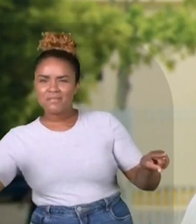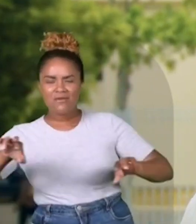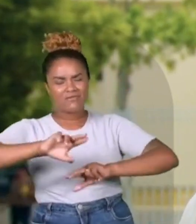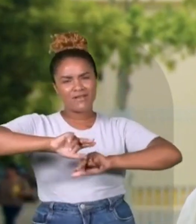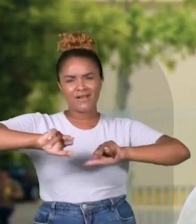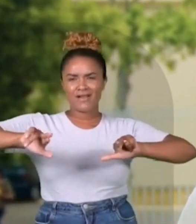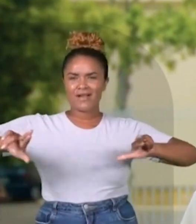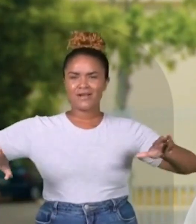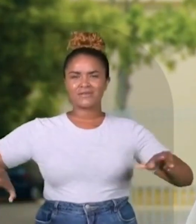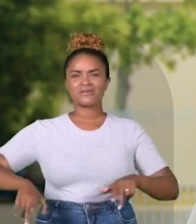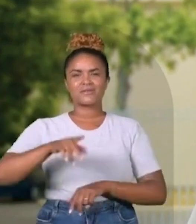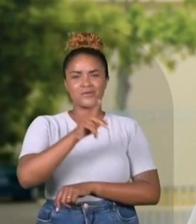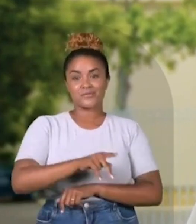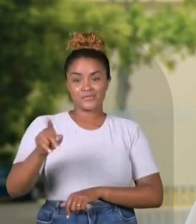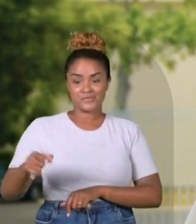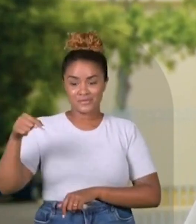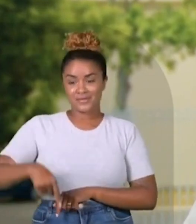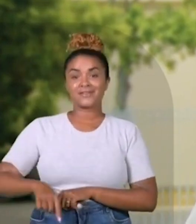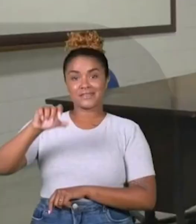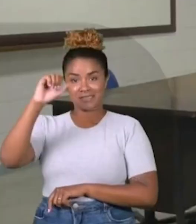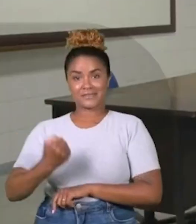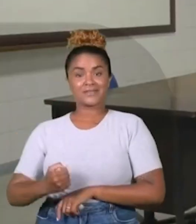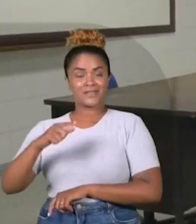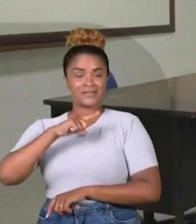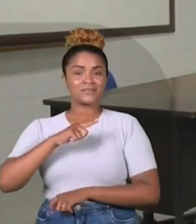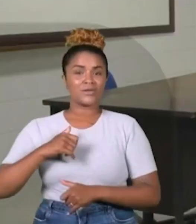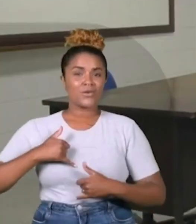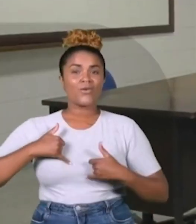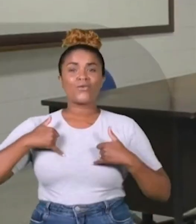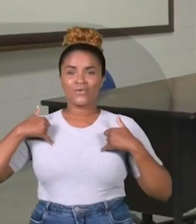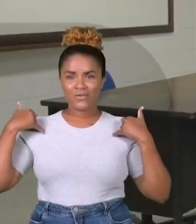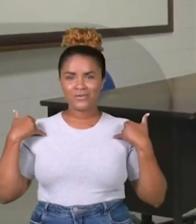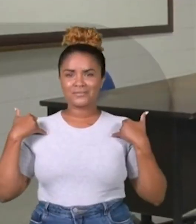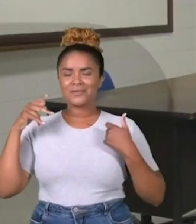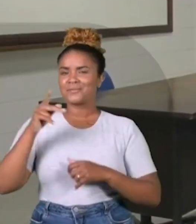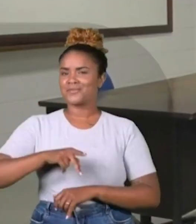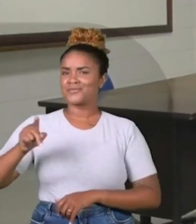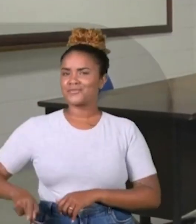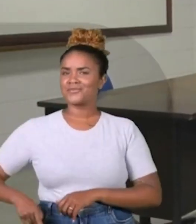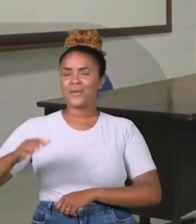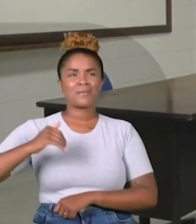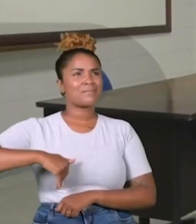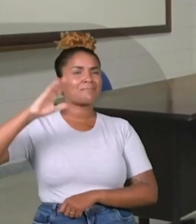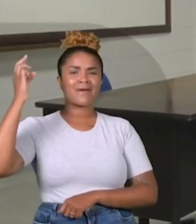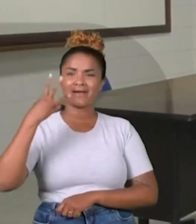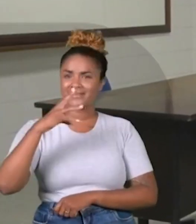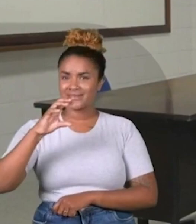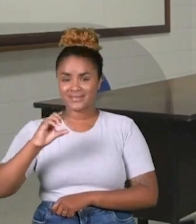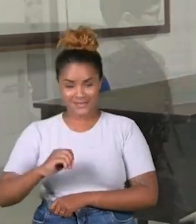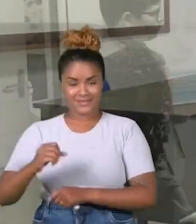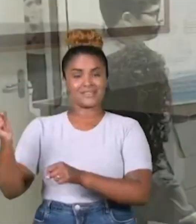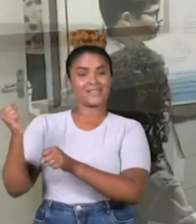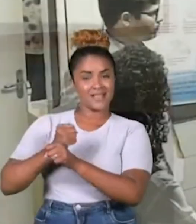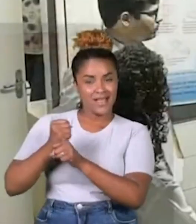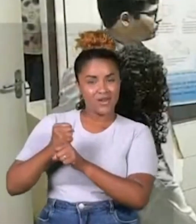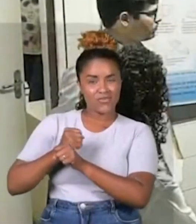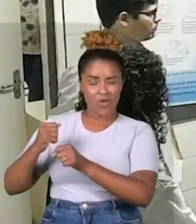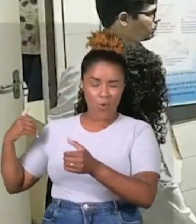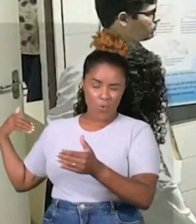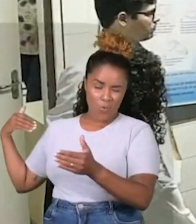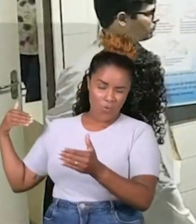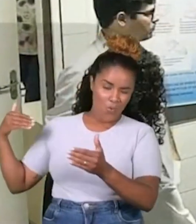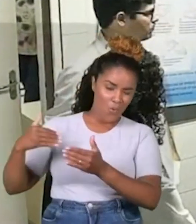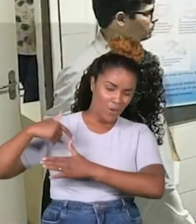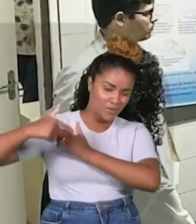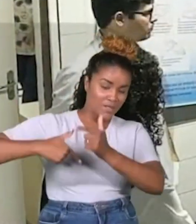milhares de professores em Sérgio. Eu tenho orgulho de ser professor há mais de 30 anos. Hoje sou